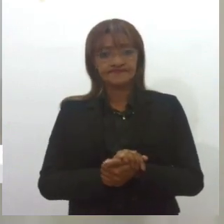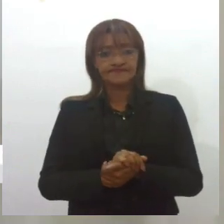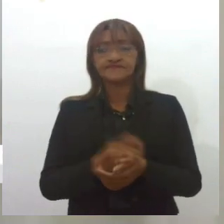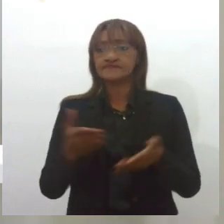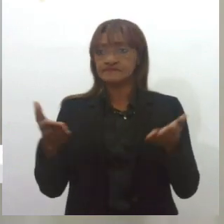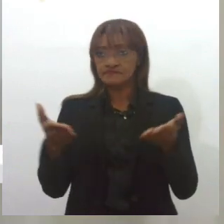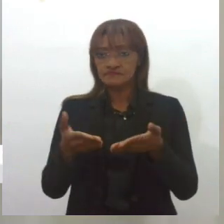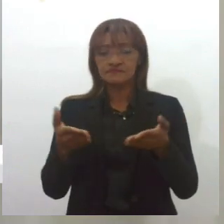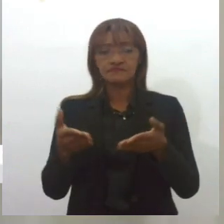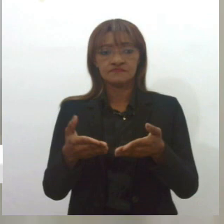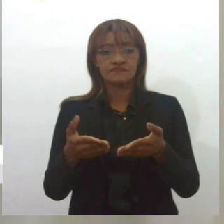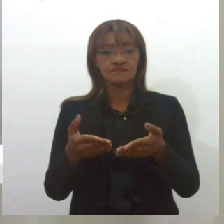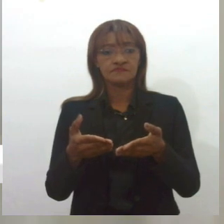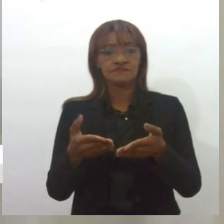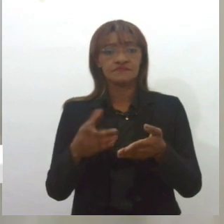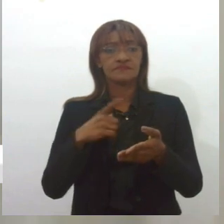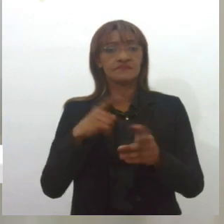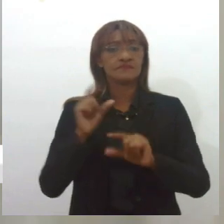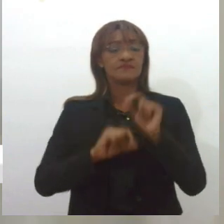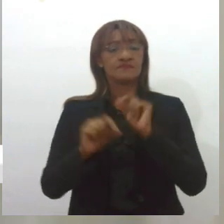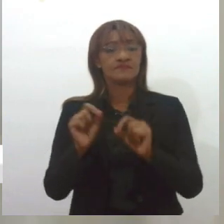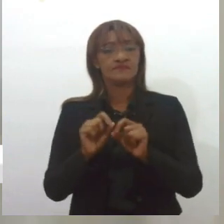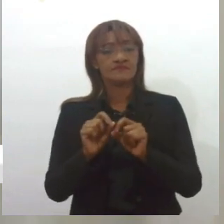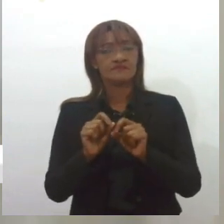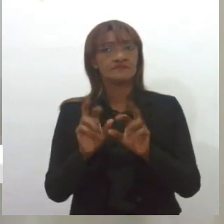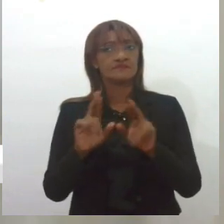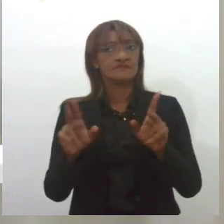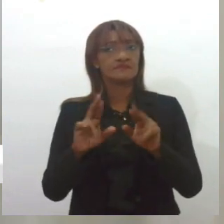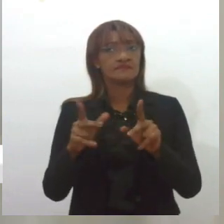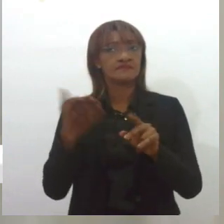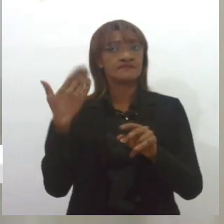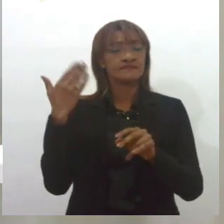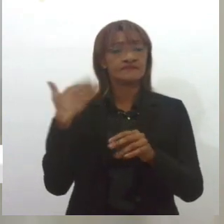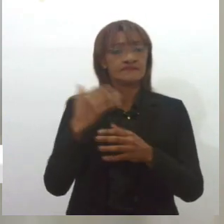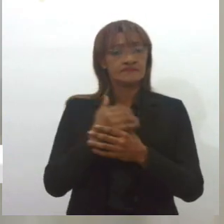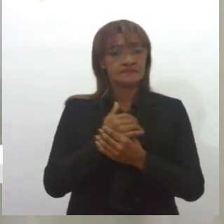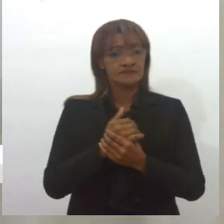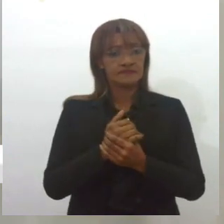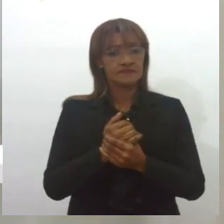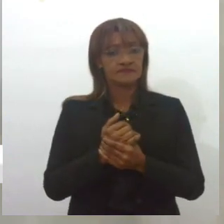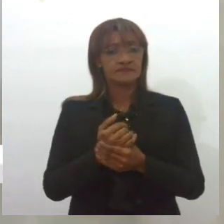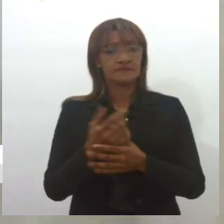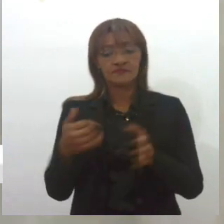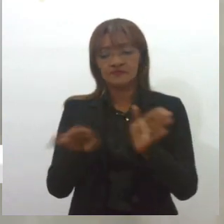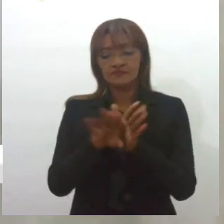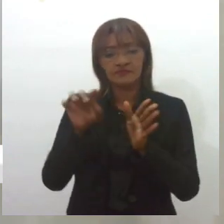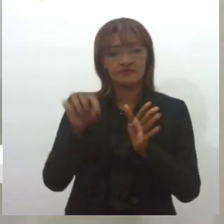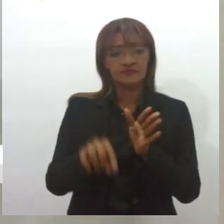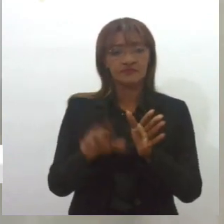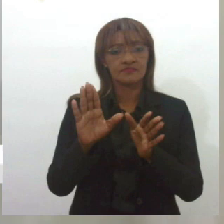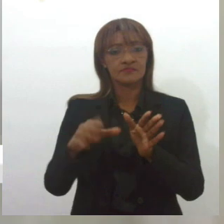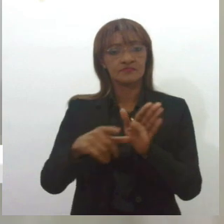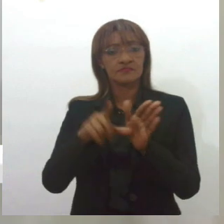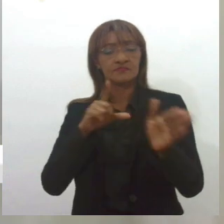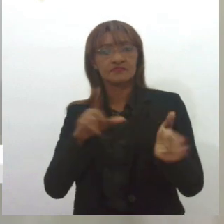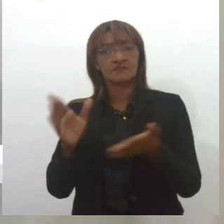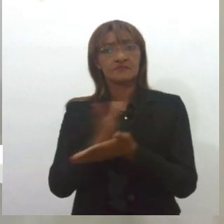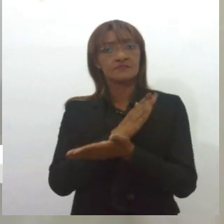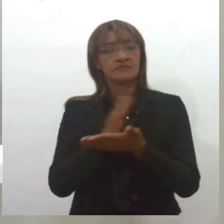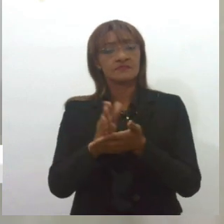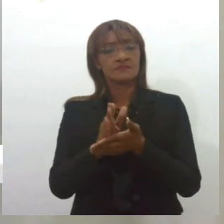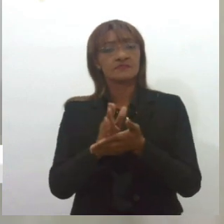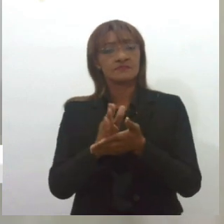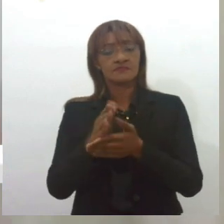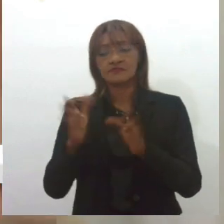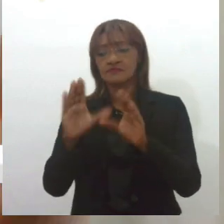mas tem uma definição, tem uma situação bem diferente de antes, de antigamente, da época que eu cheguei. Antes, algumas companhias,